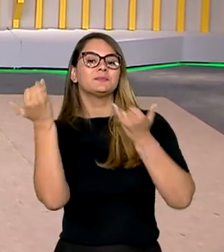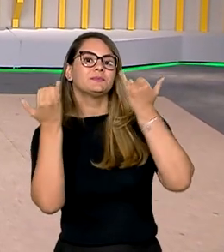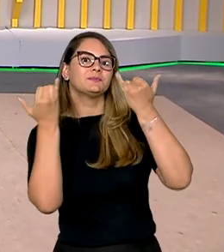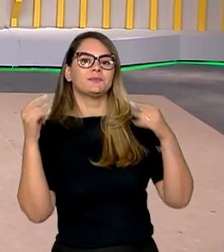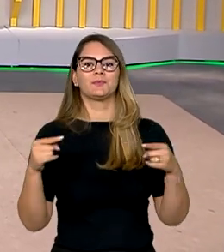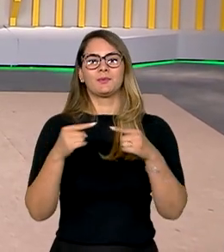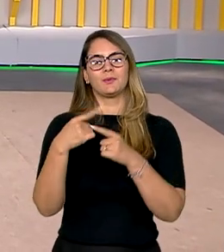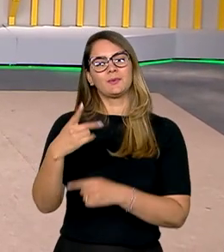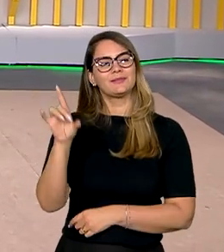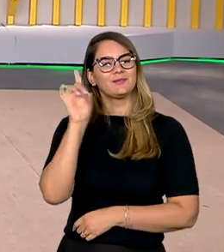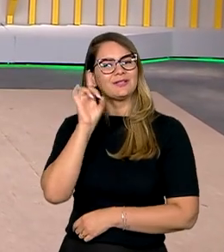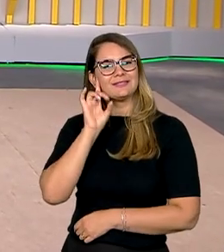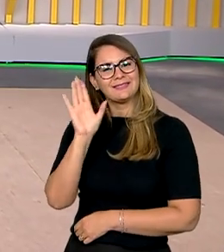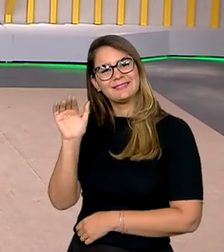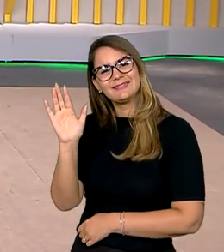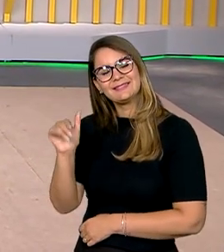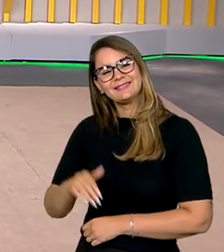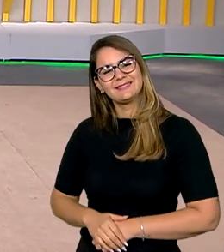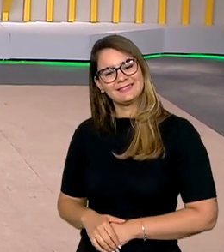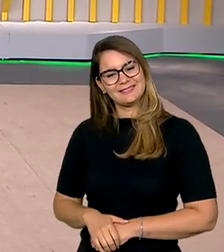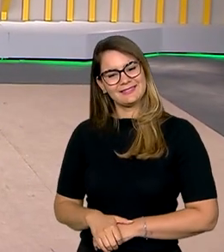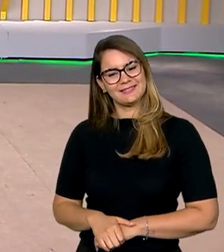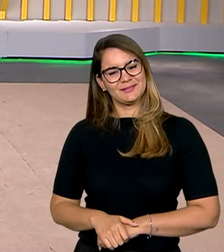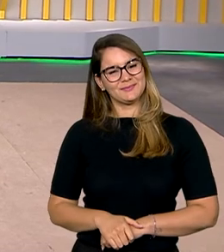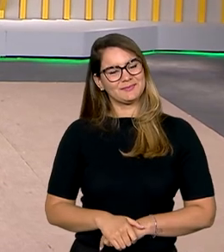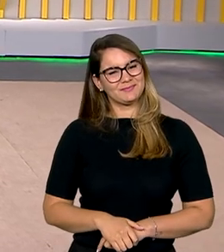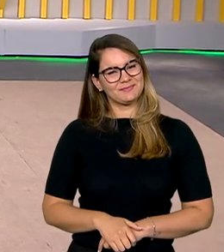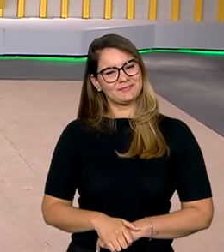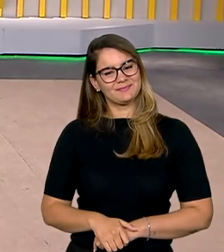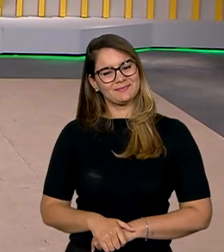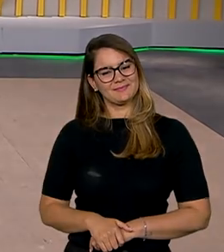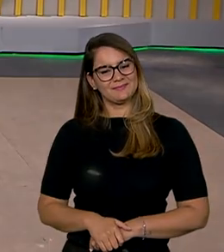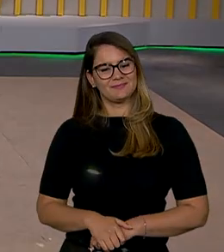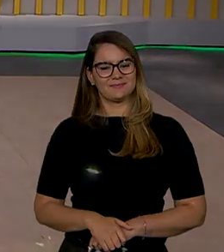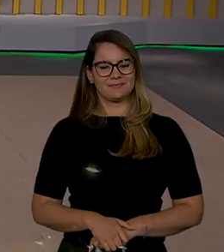que têm tudo a ver com o seu dia a dia. Até mais. Tchau, tchau. E aí